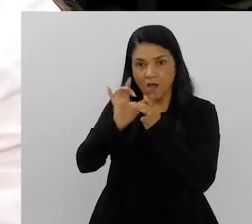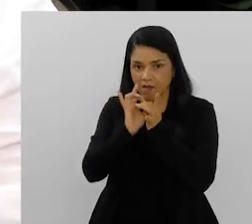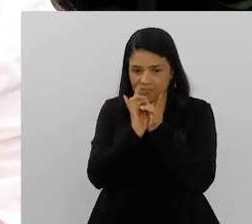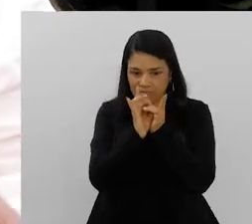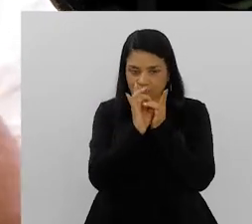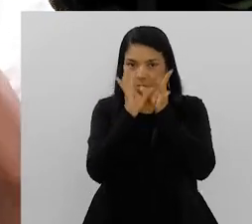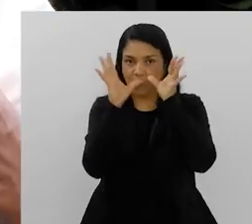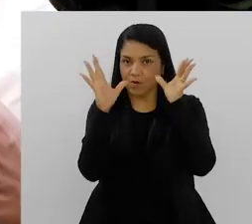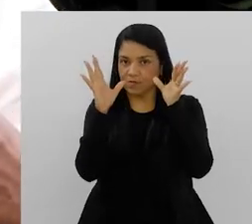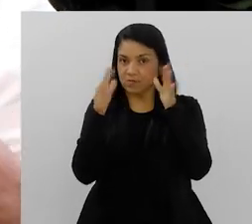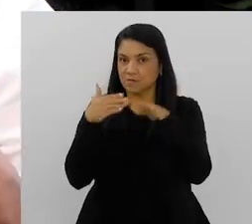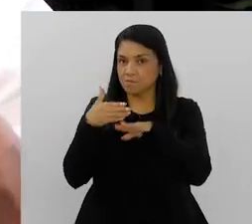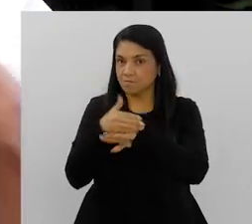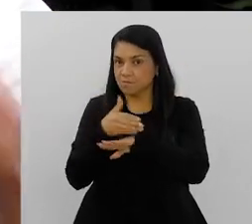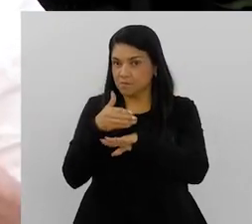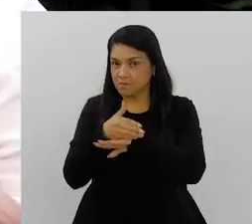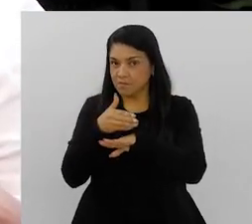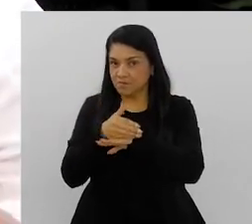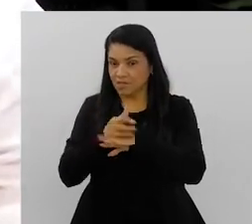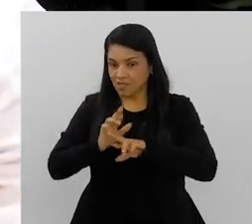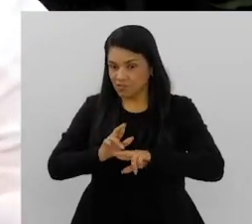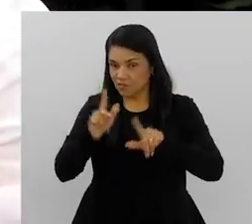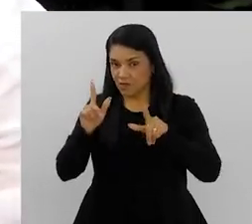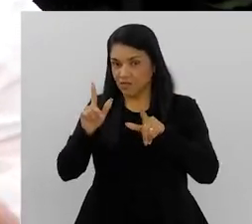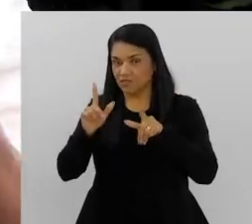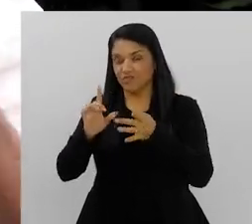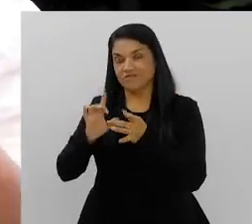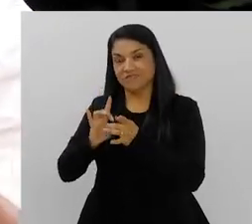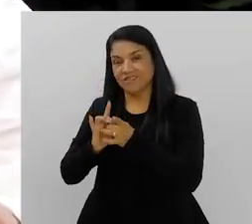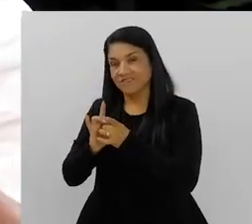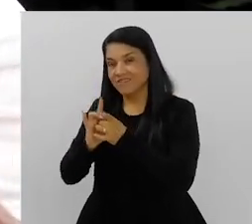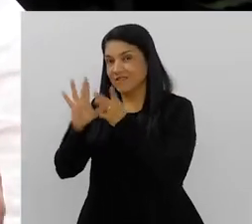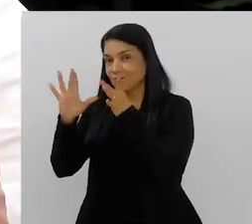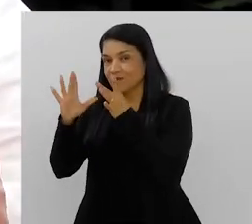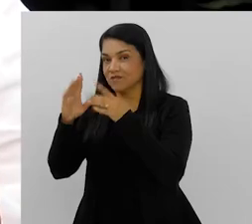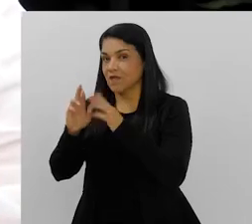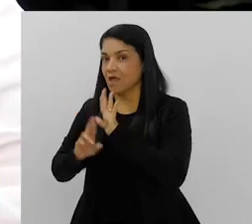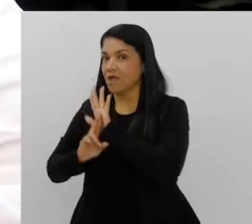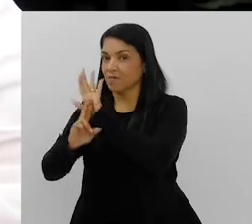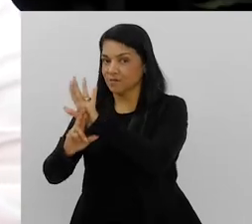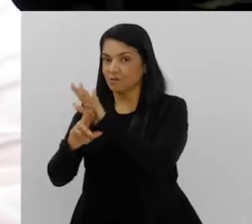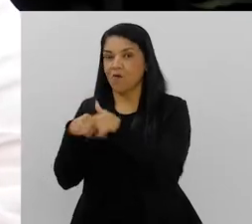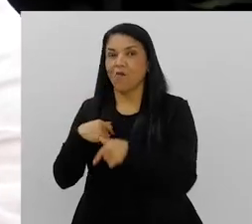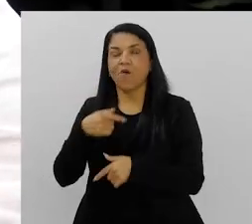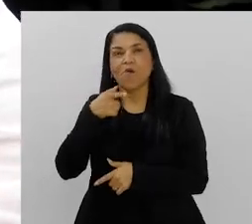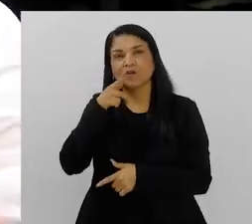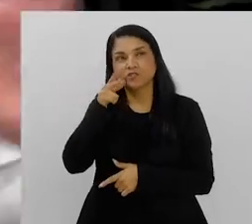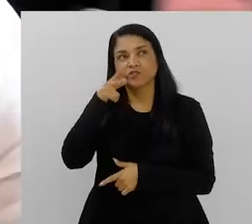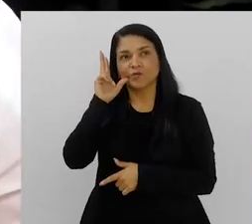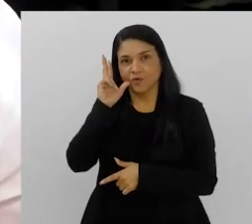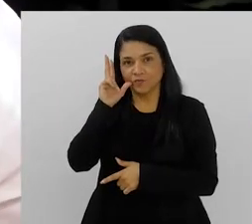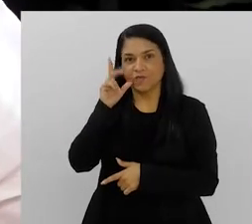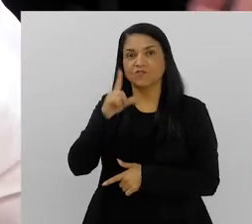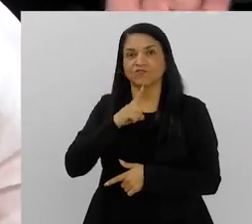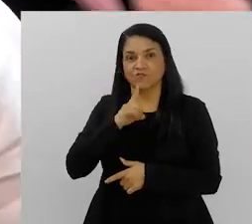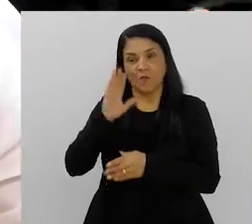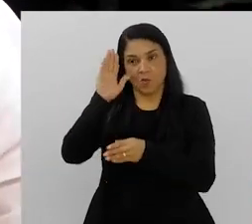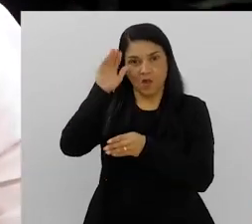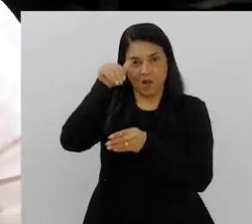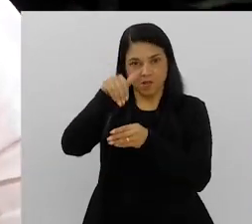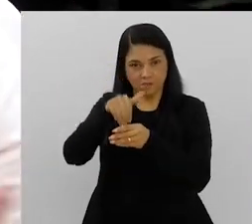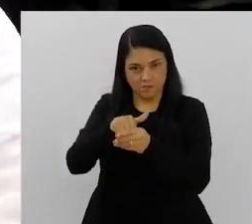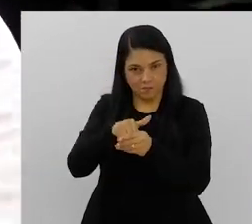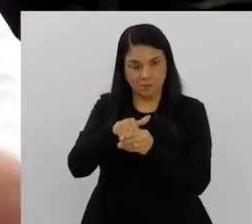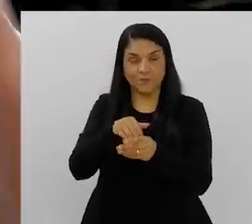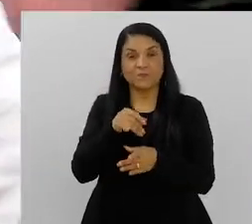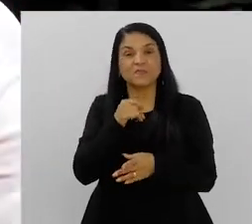né? A democracia participativa, o que ela difere da democracia representativa, né? Que ontem, né? Antes de